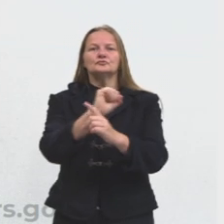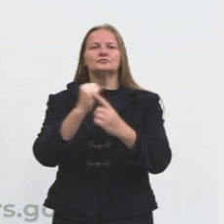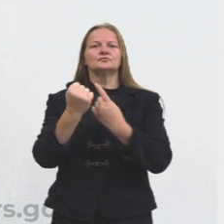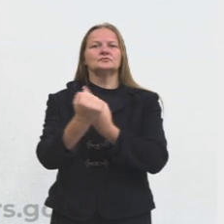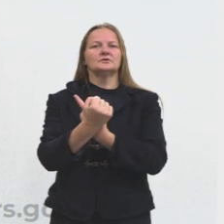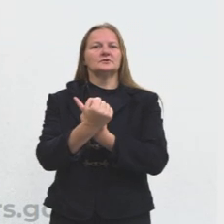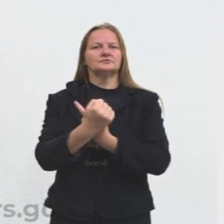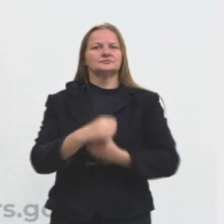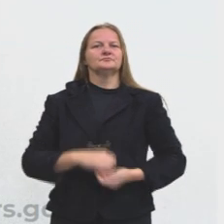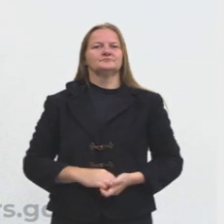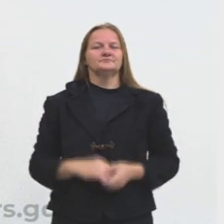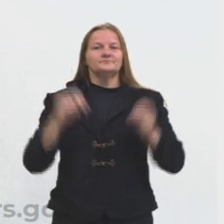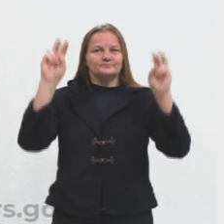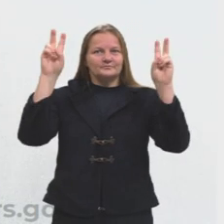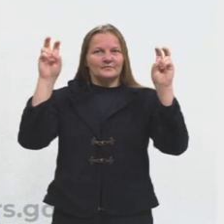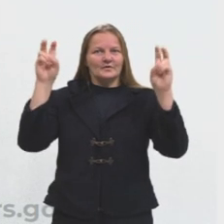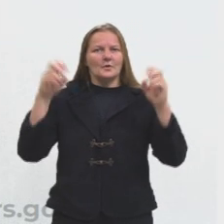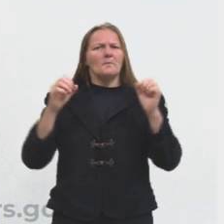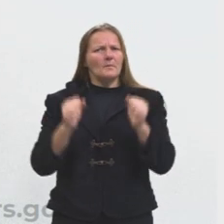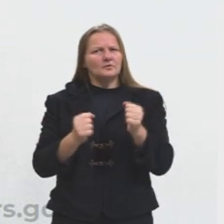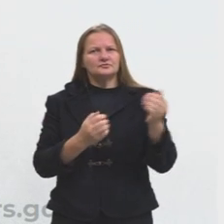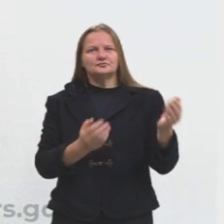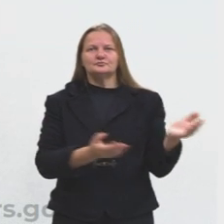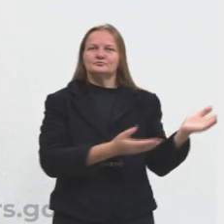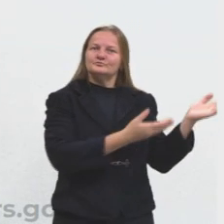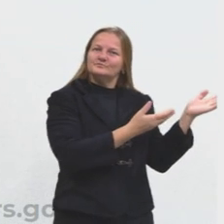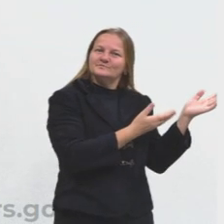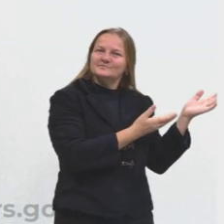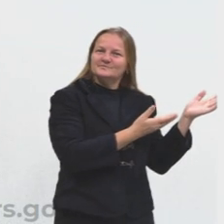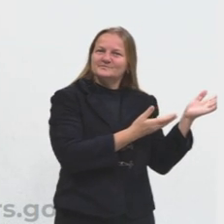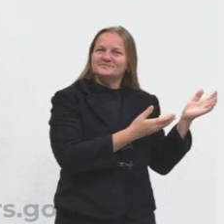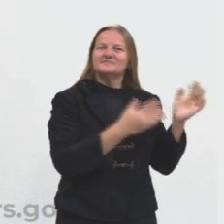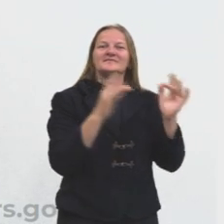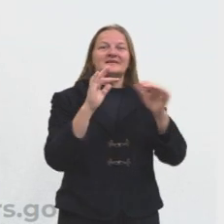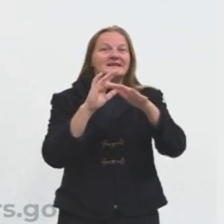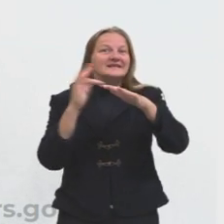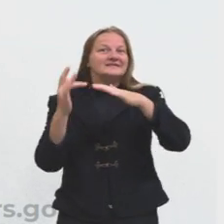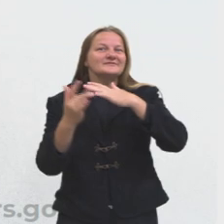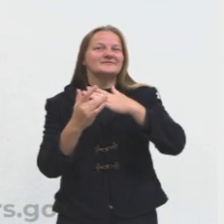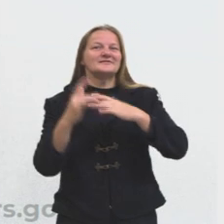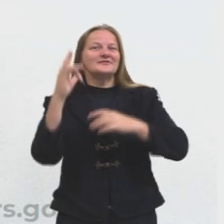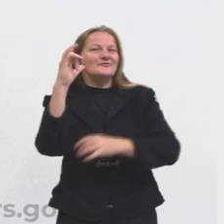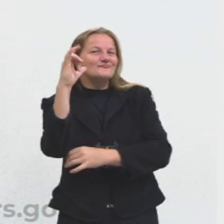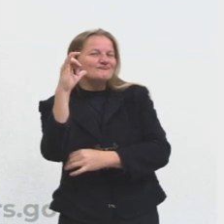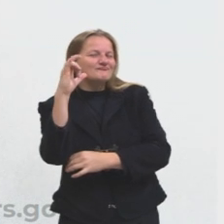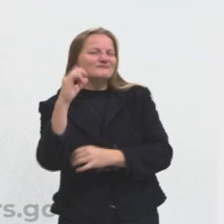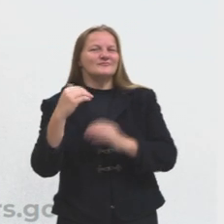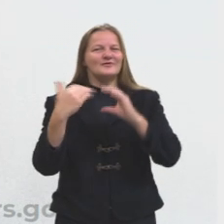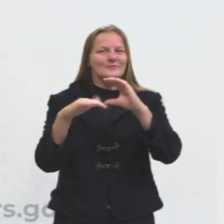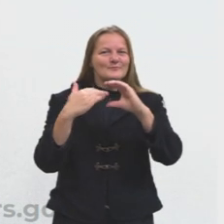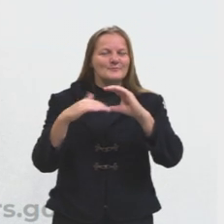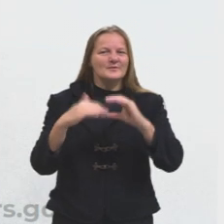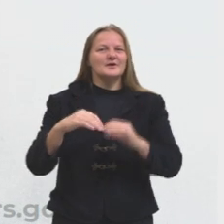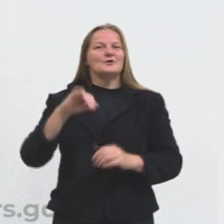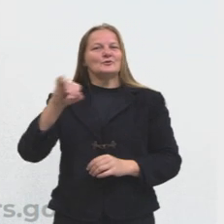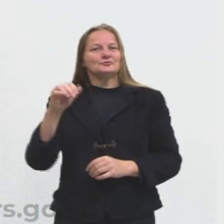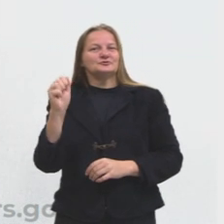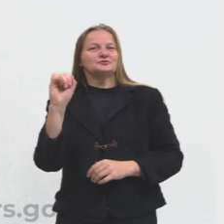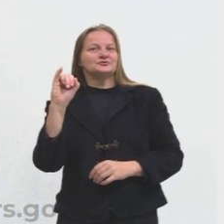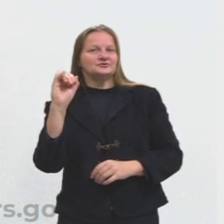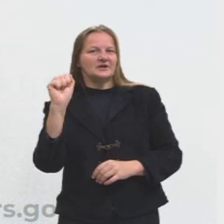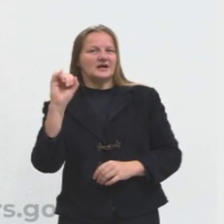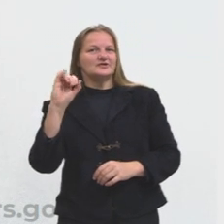lembrando sempre para você que aqui estão nossas redes sociais, meu Instagram, meu e-mail, também do professor Jays São Paulo.